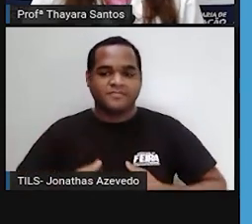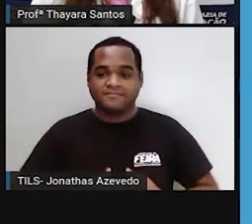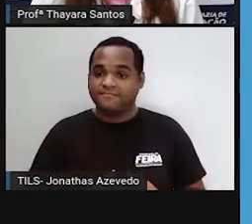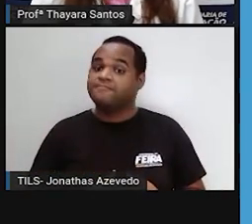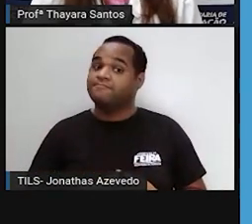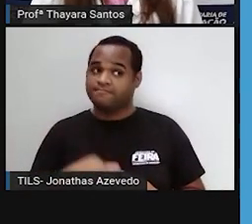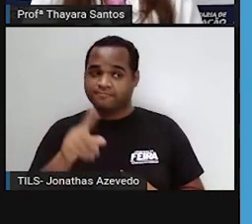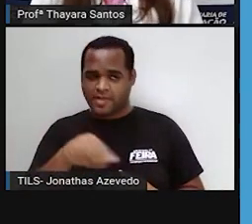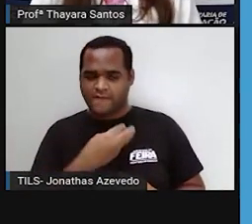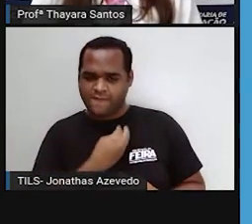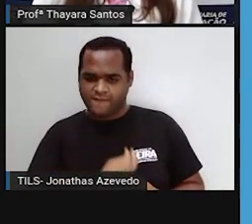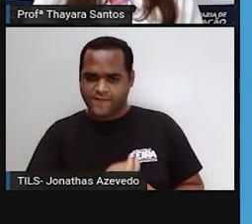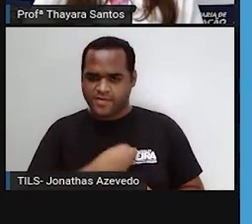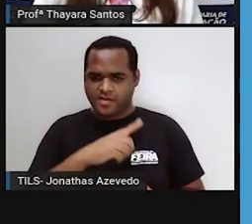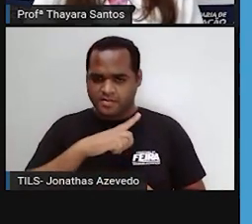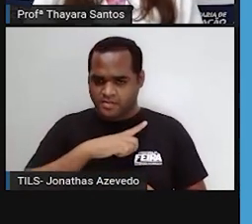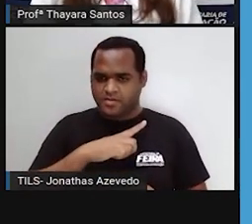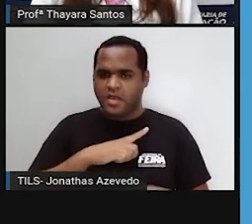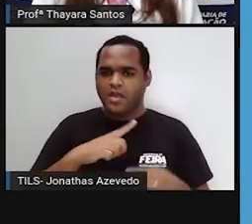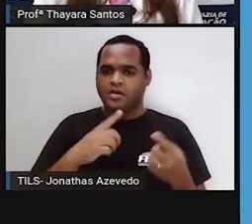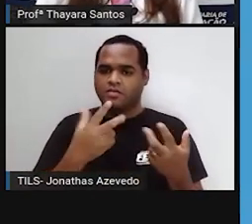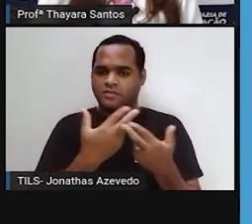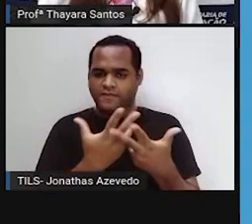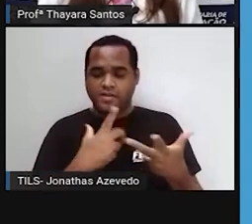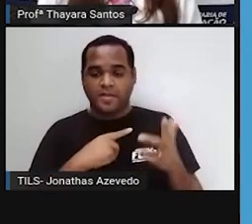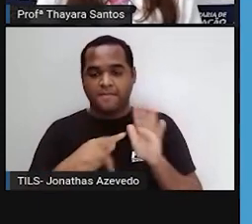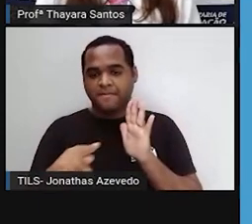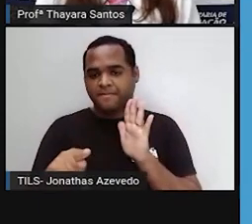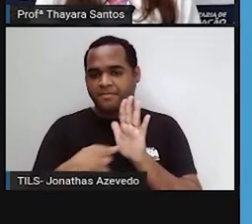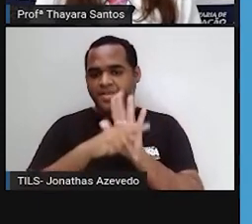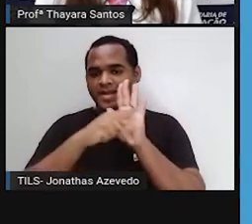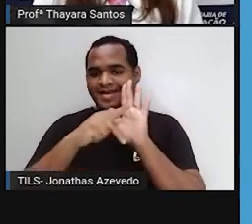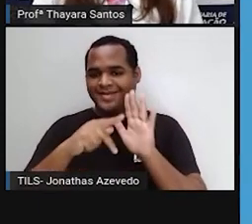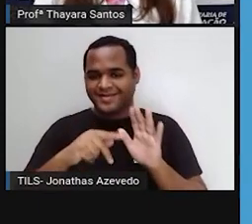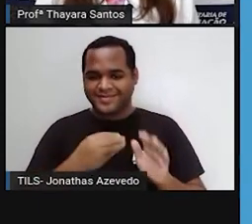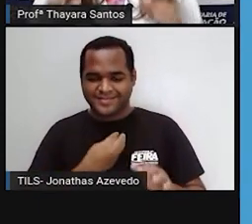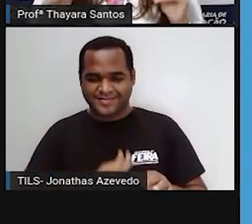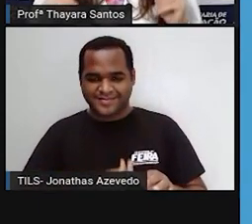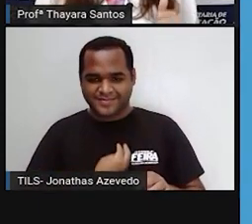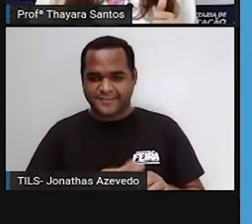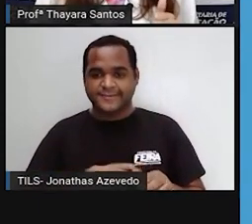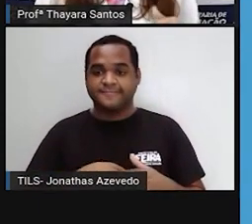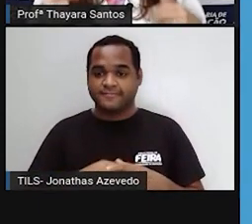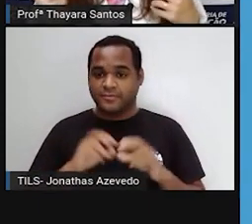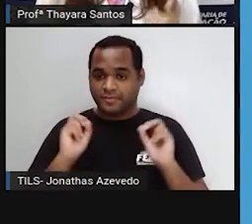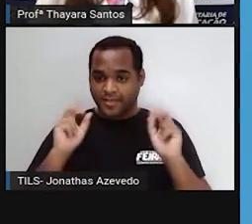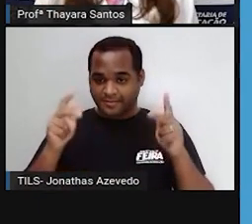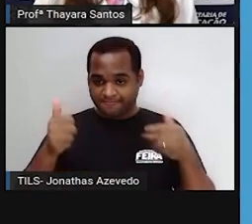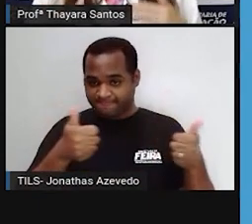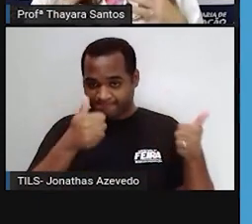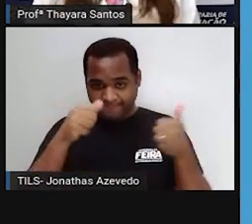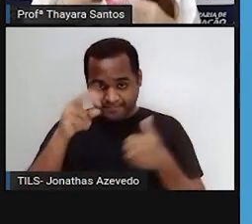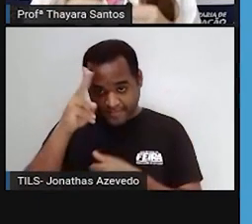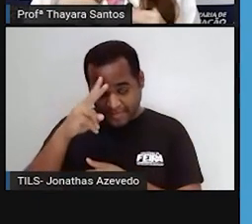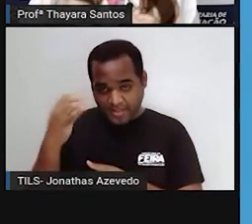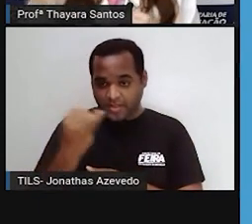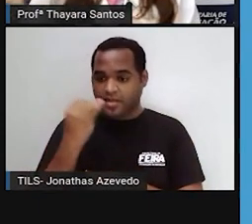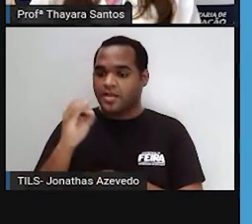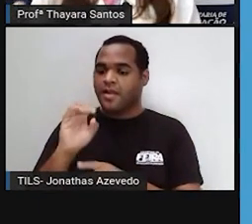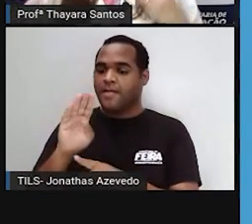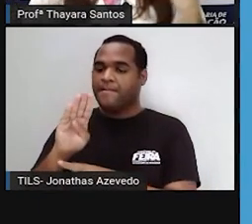bióticos, são os seres vivos que fazem parte desse ecossistema. Então, beleza? Lembra aí, o fator